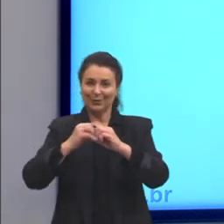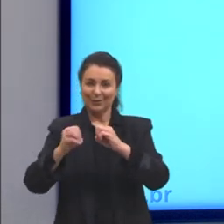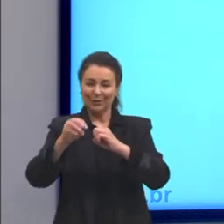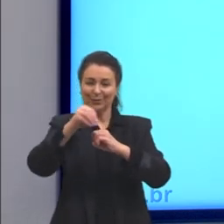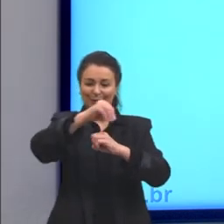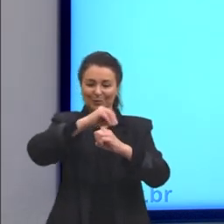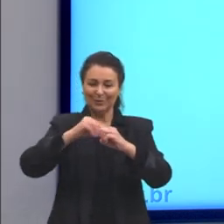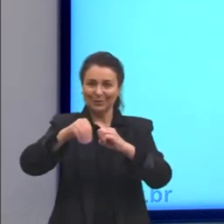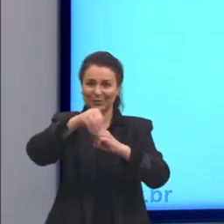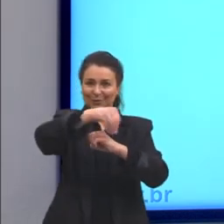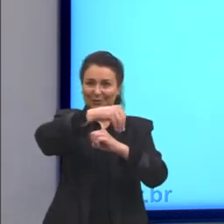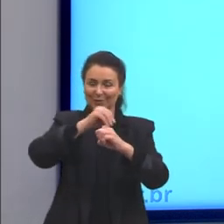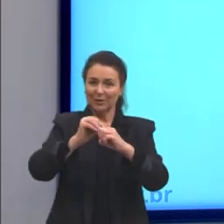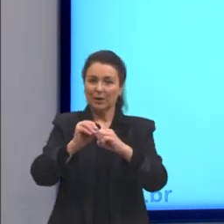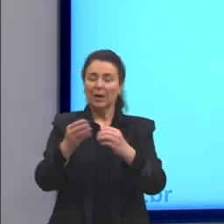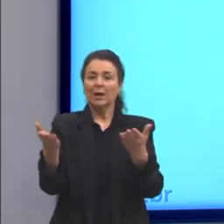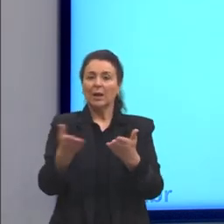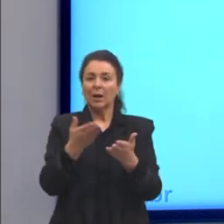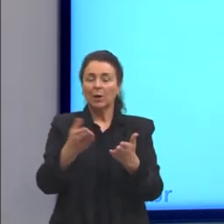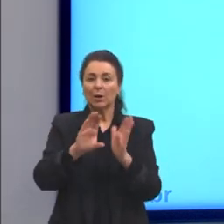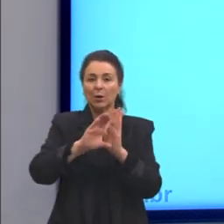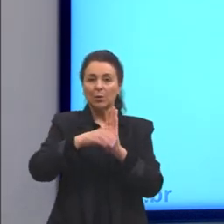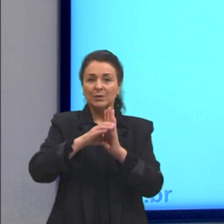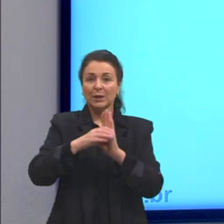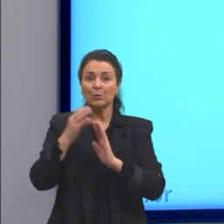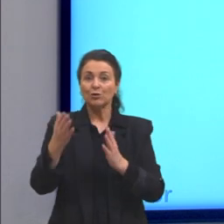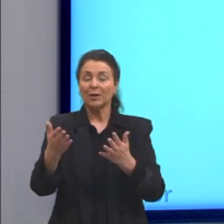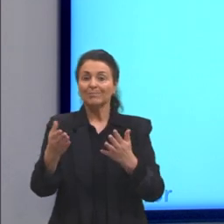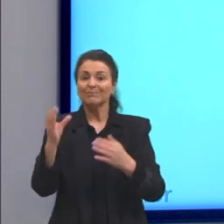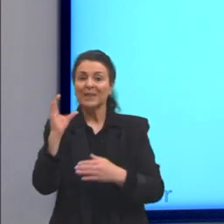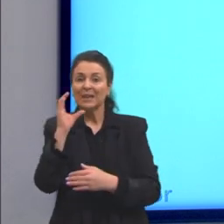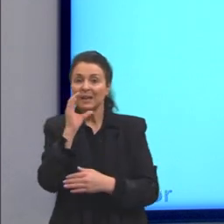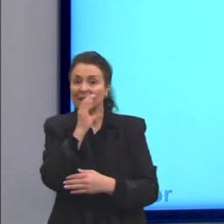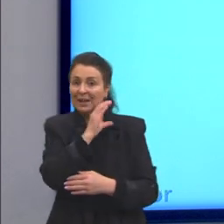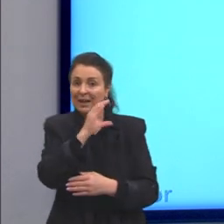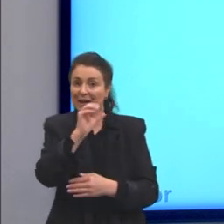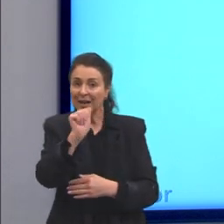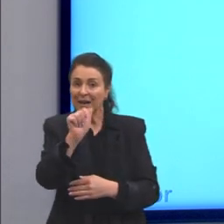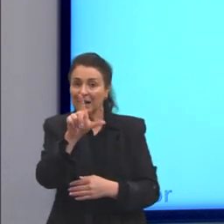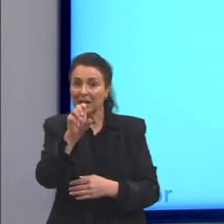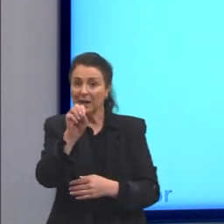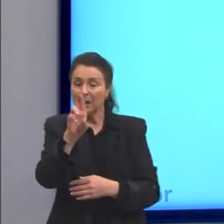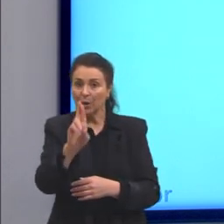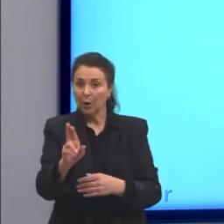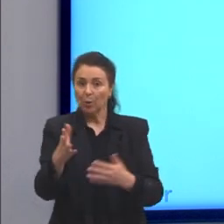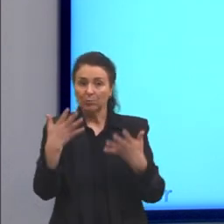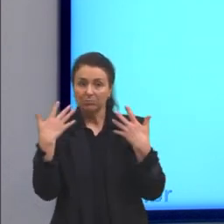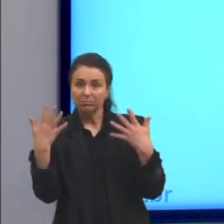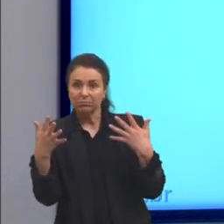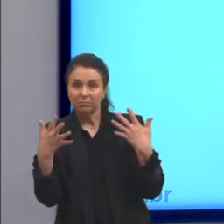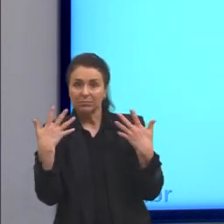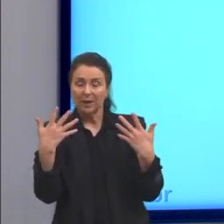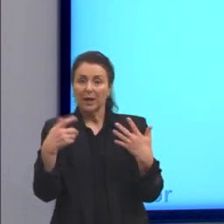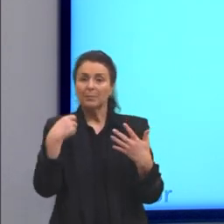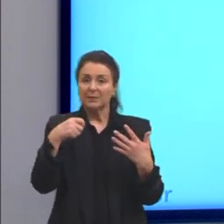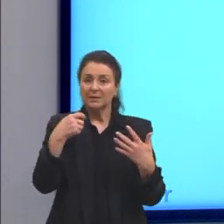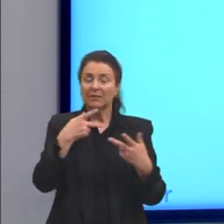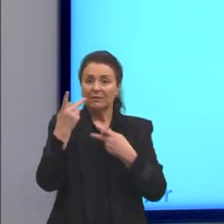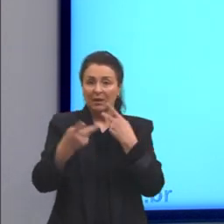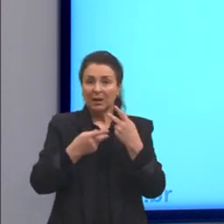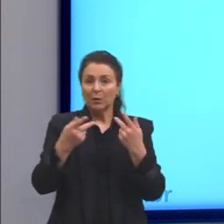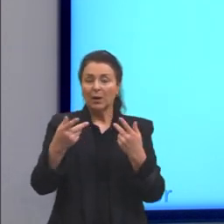Então, gente chega, finalmente, ao conceito de calor. A gente falou tanto de temperatura até agora, a gente precisa falar também de calor.